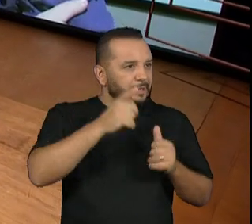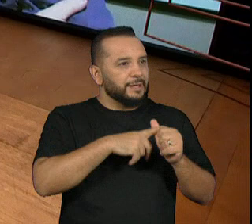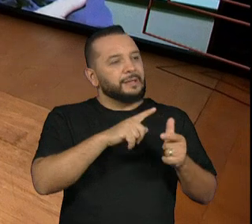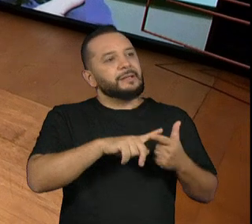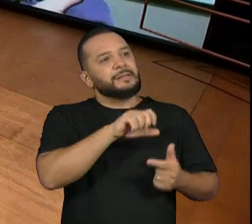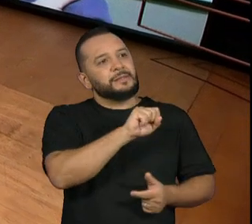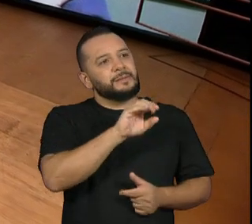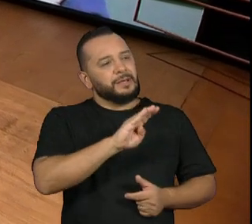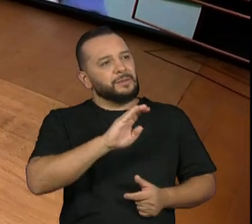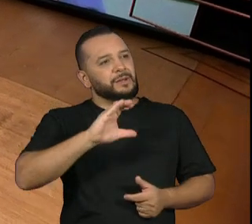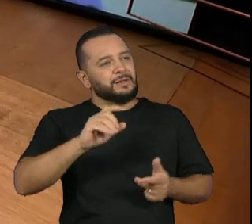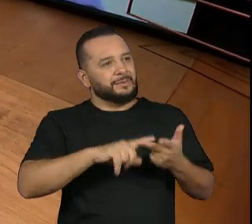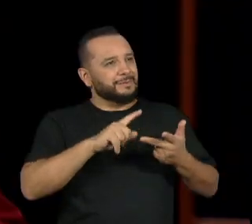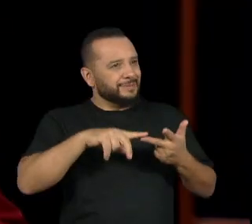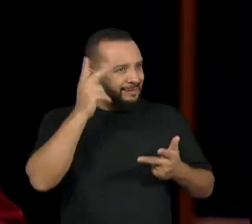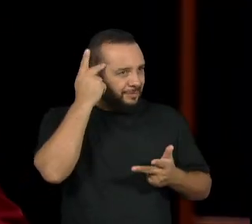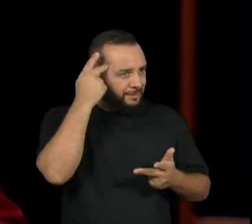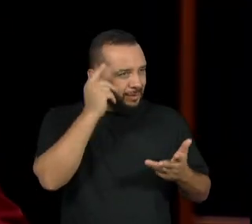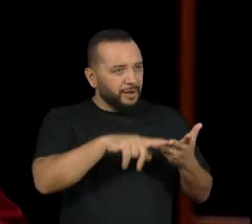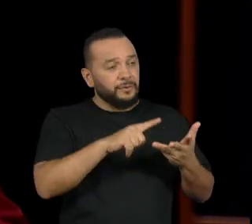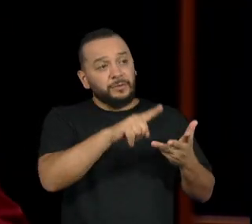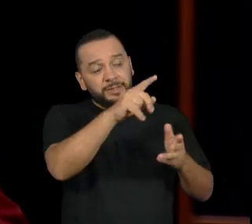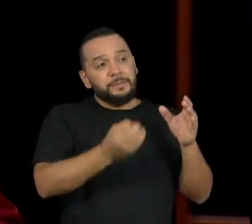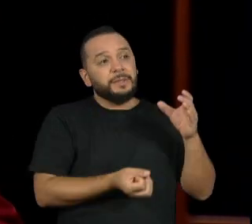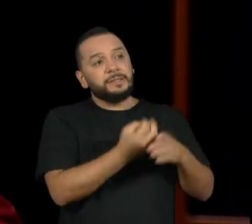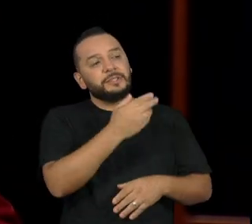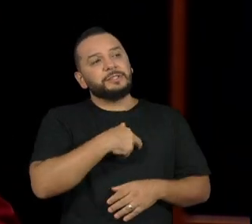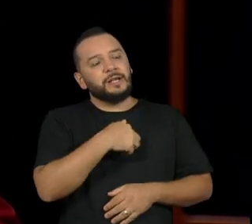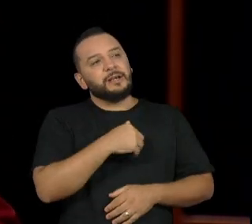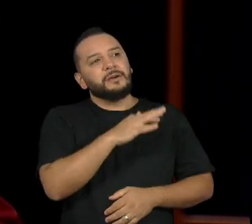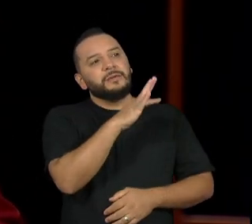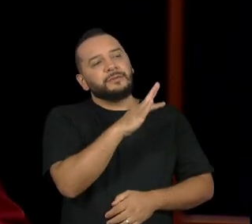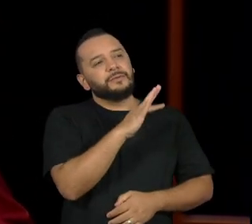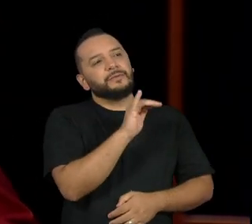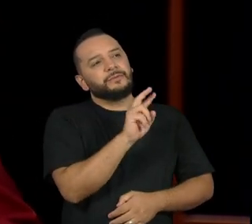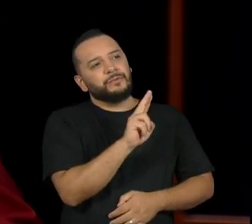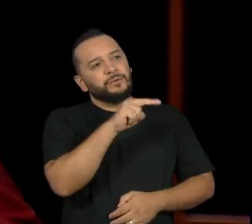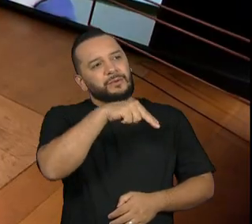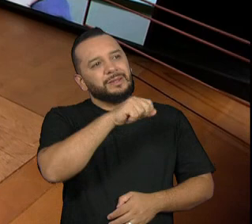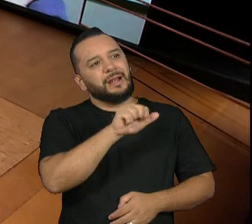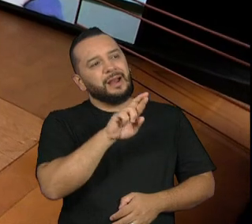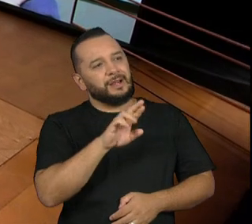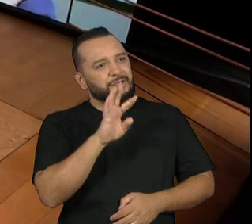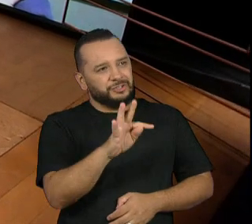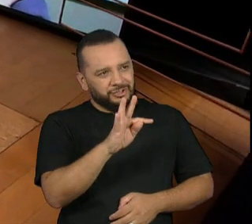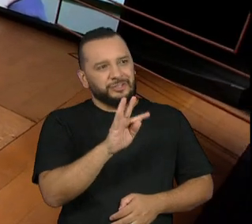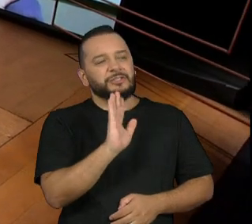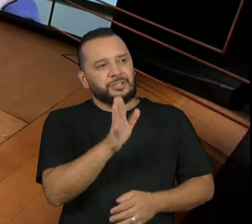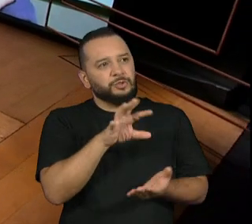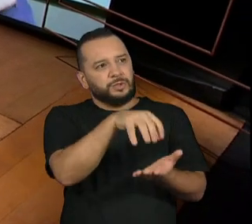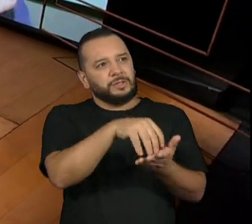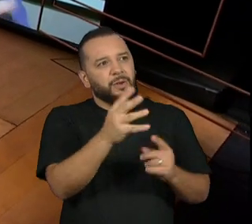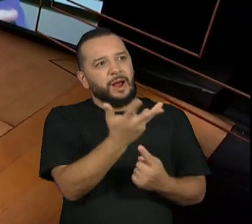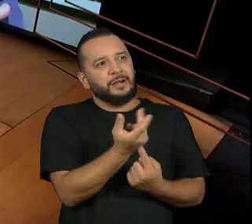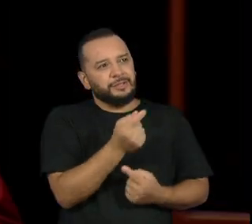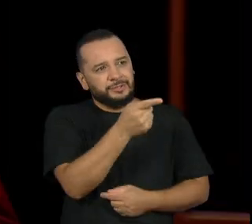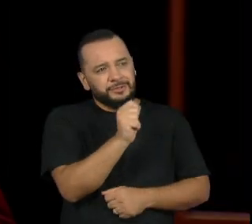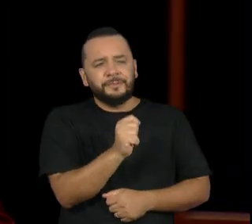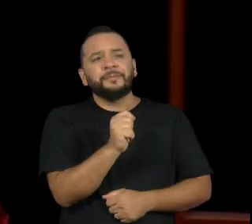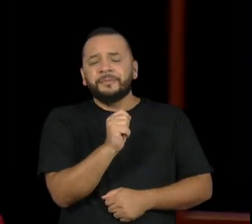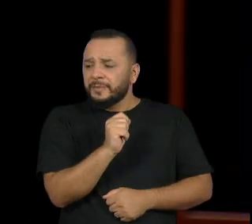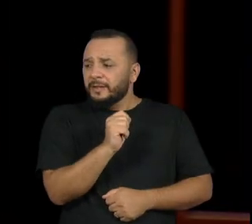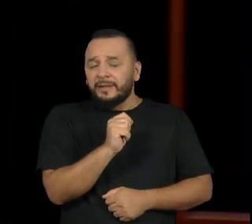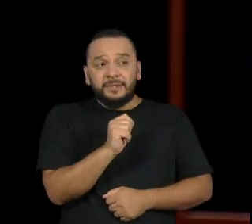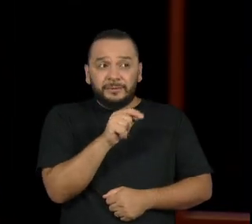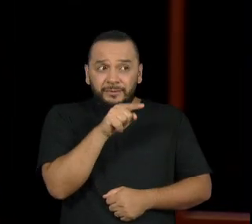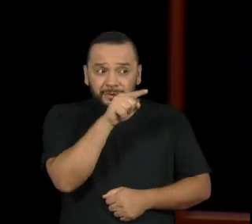você foi presidente da Funarte, a Fundação Nacional das Artes. Esses cargos exigem uma certa dose de